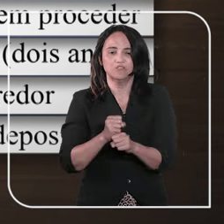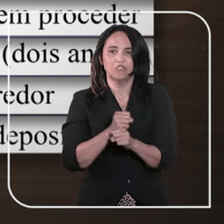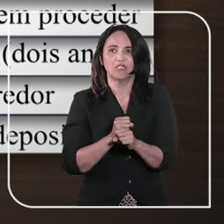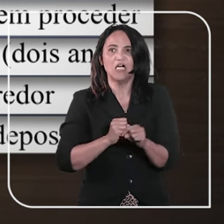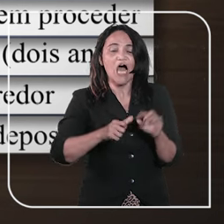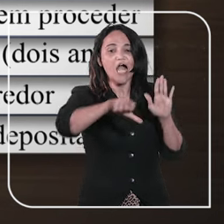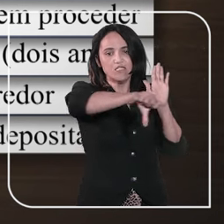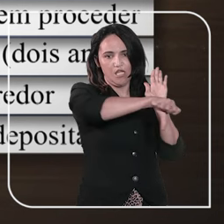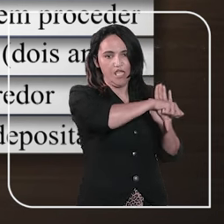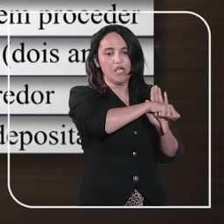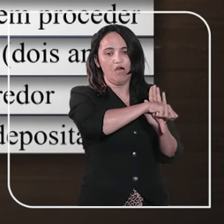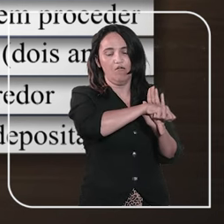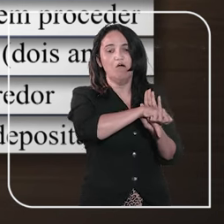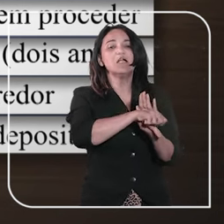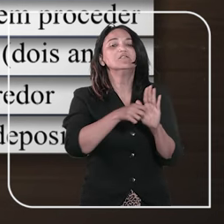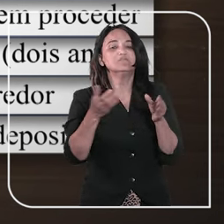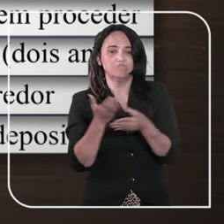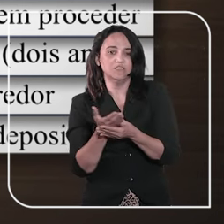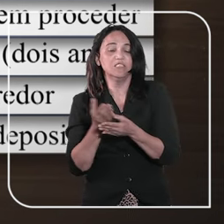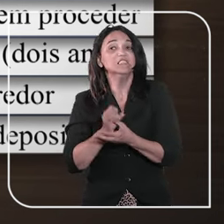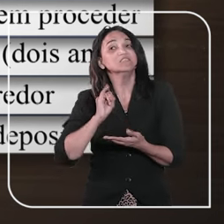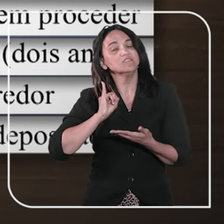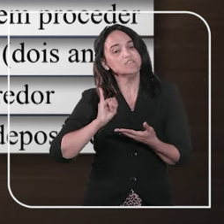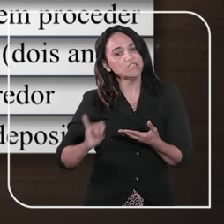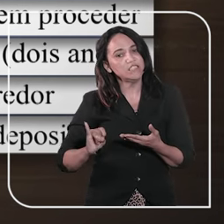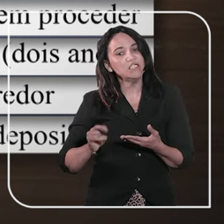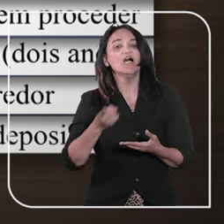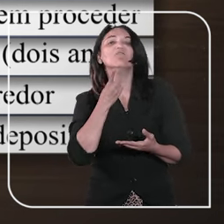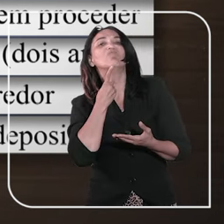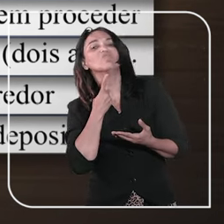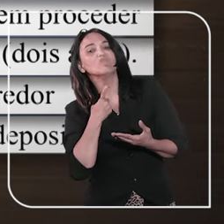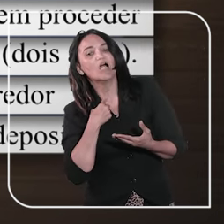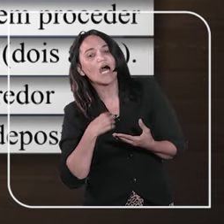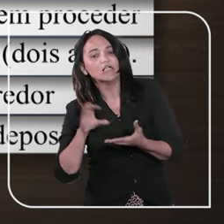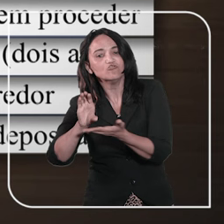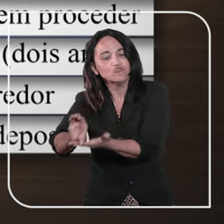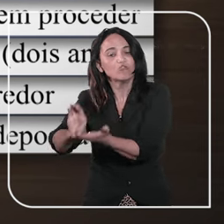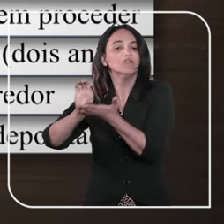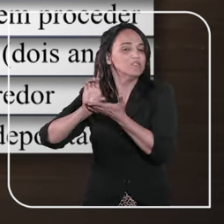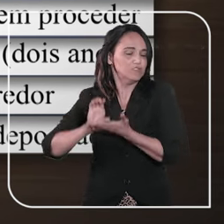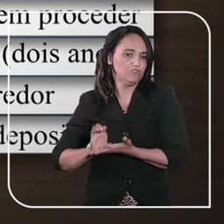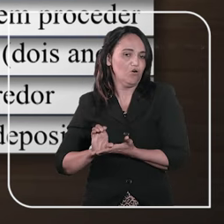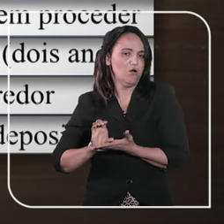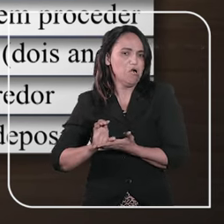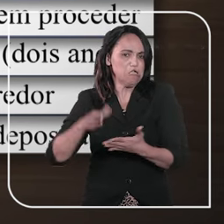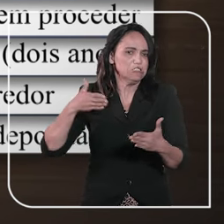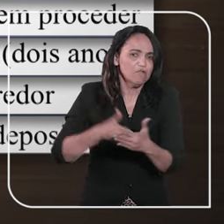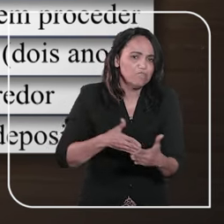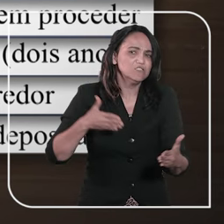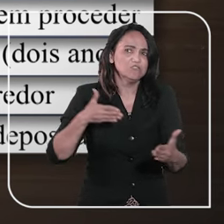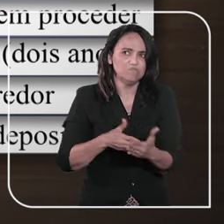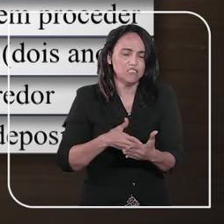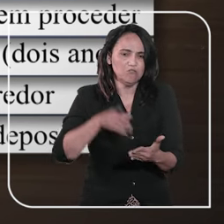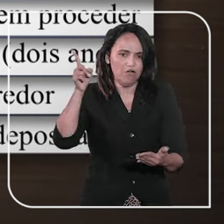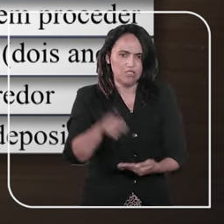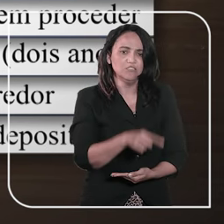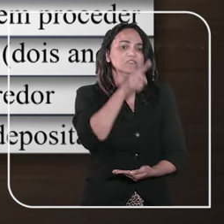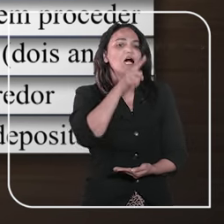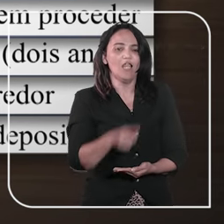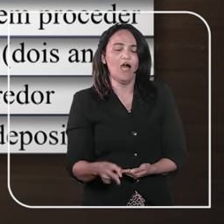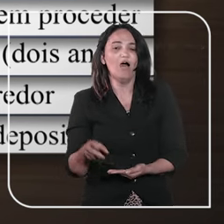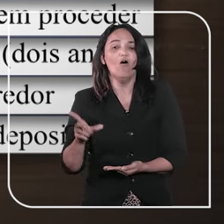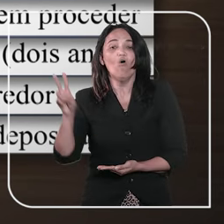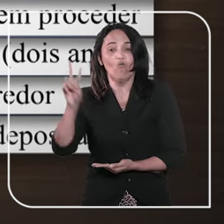ilegal esse mesmo ato se circunstâncias alheias à vontade do credor impediam, ao tempo do cancelamento, o